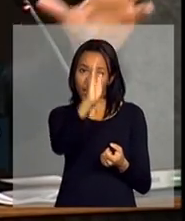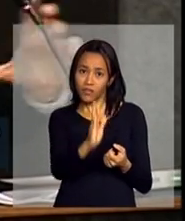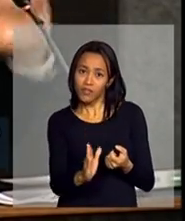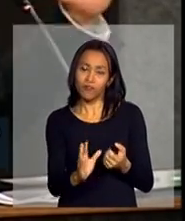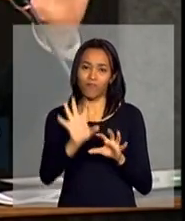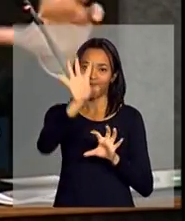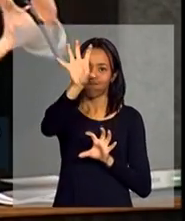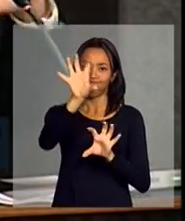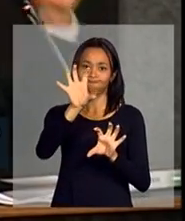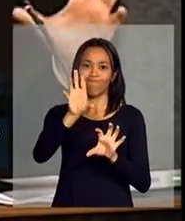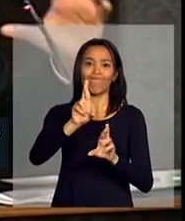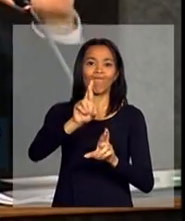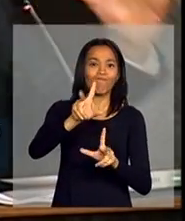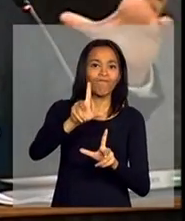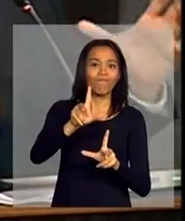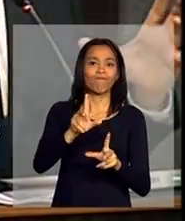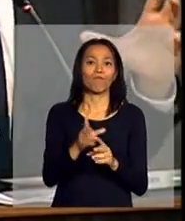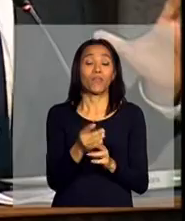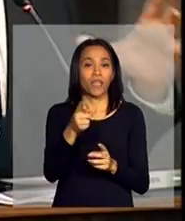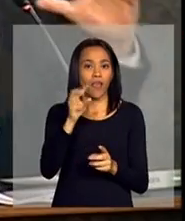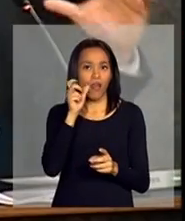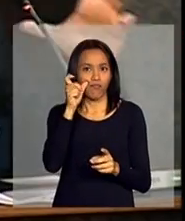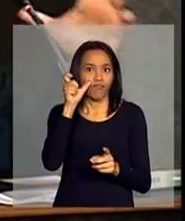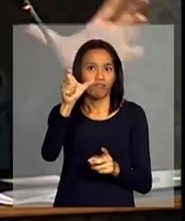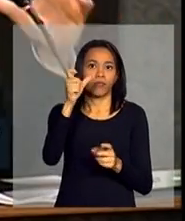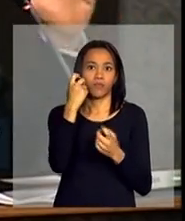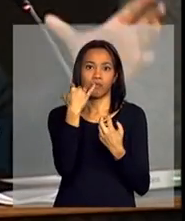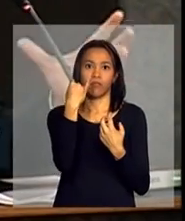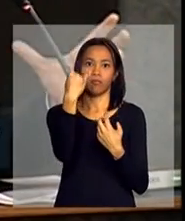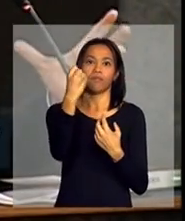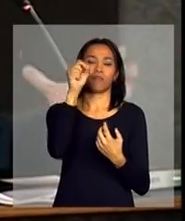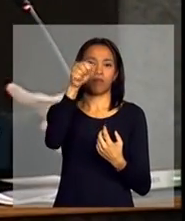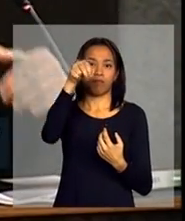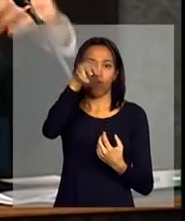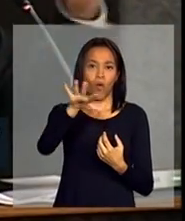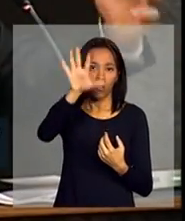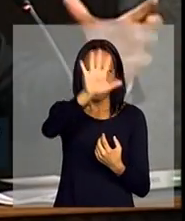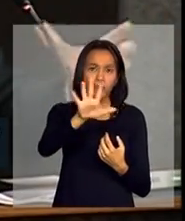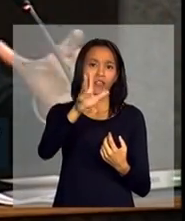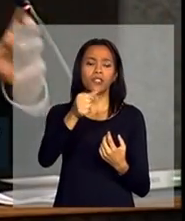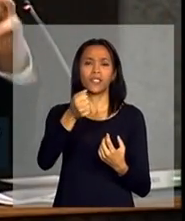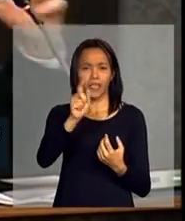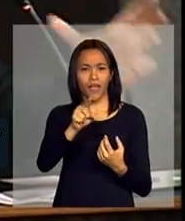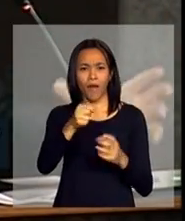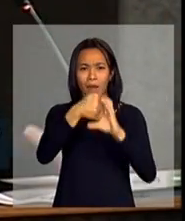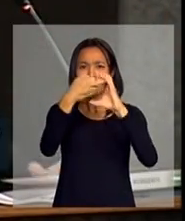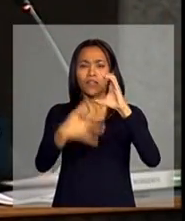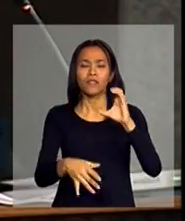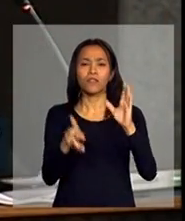a face humana do empreendedorismo brasileiro, mais,